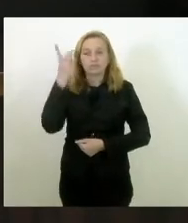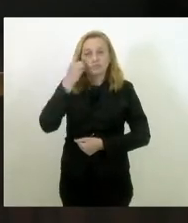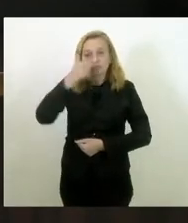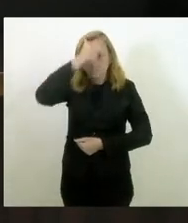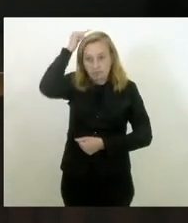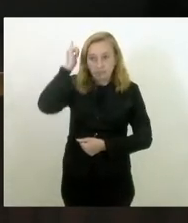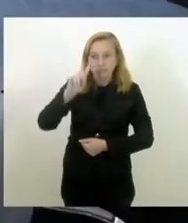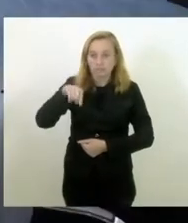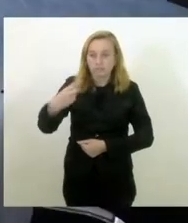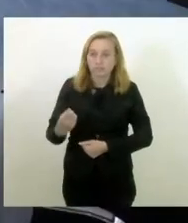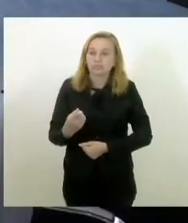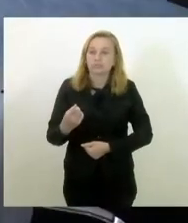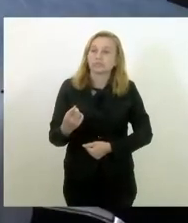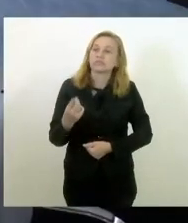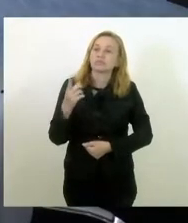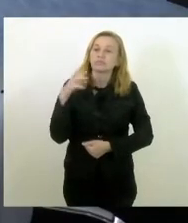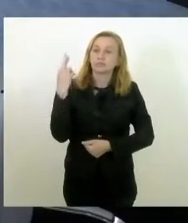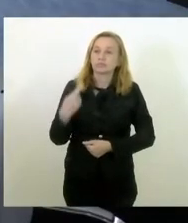seguida, deputada Renata.